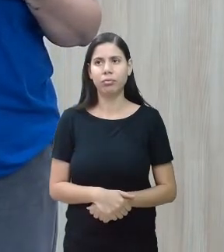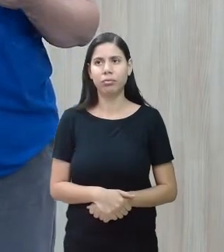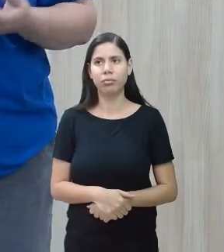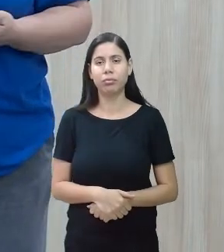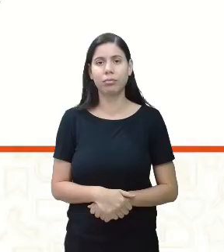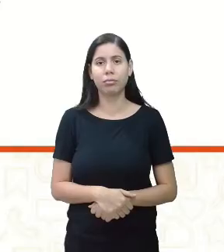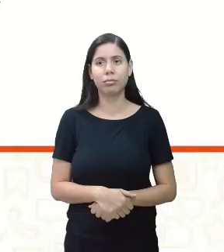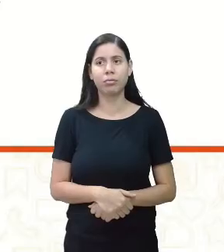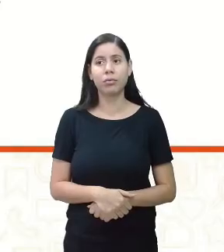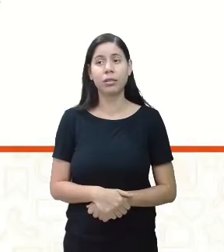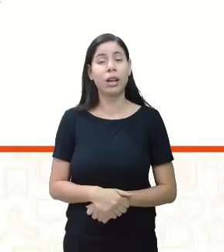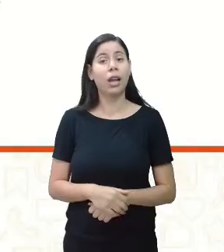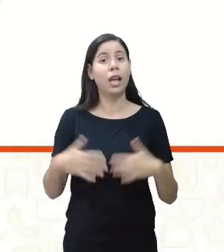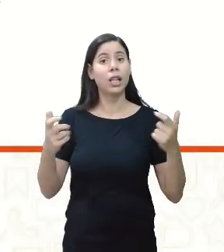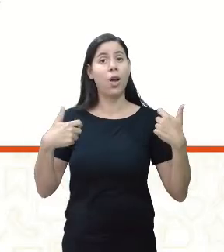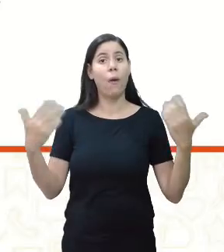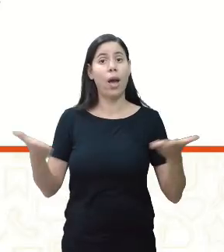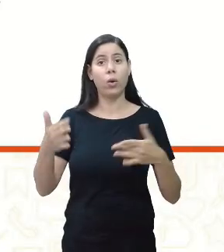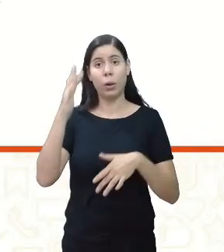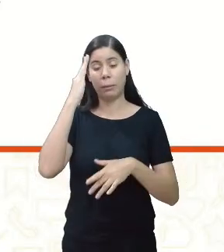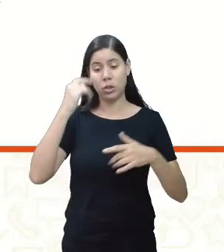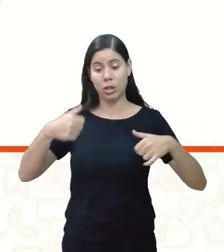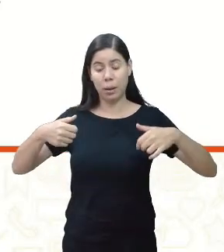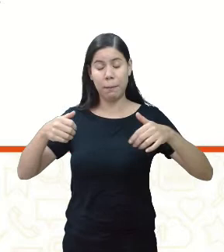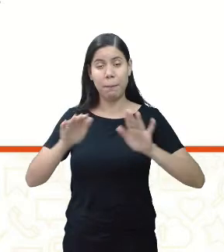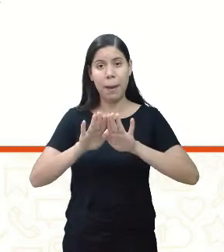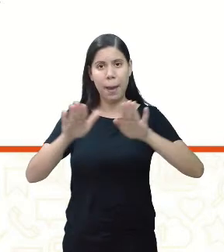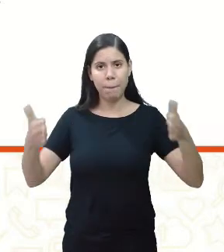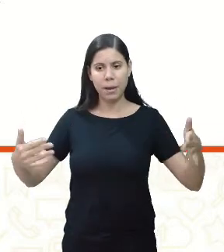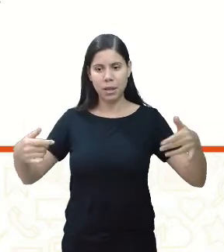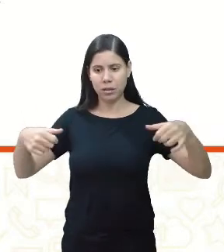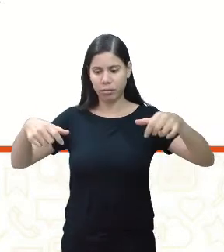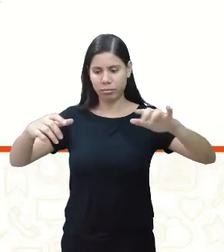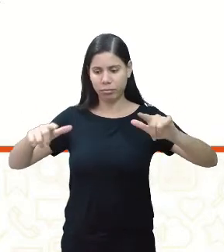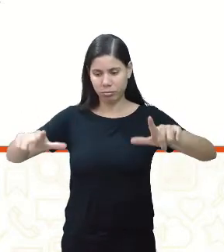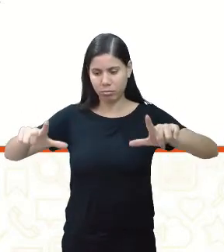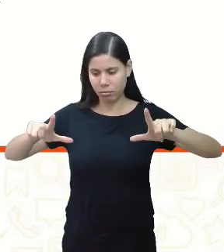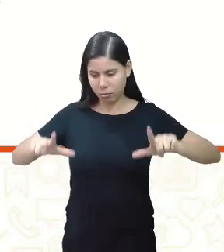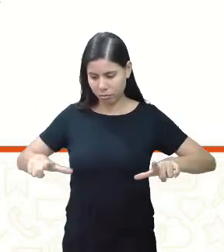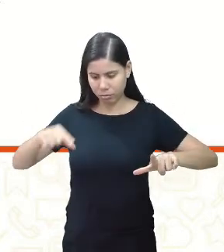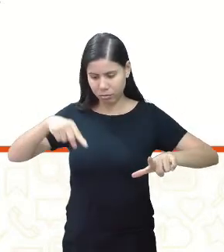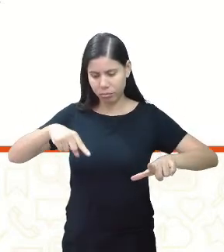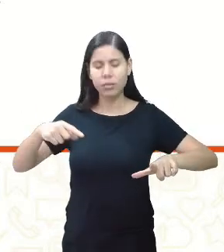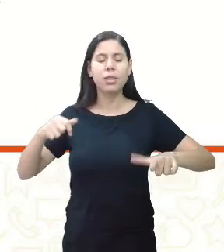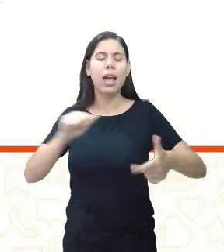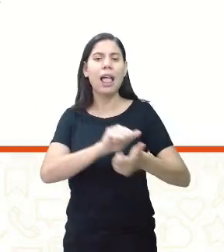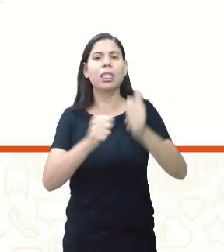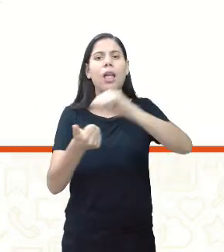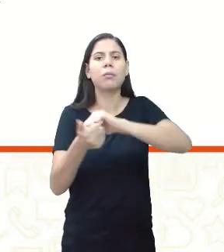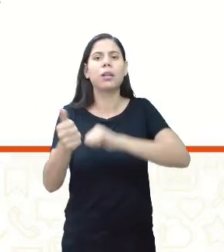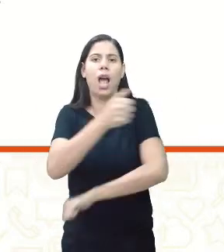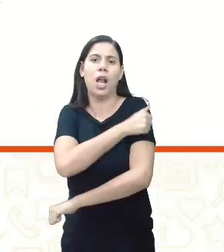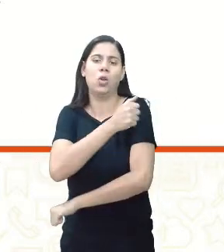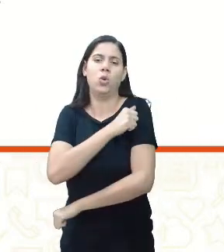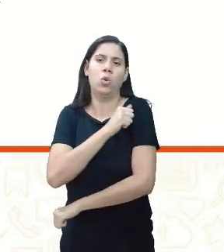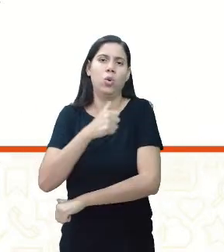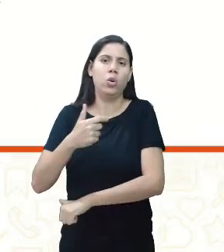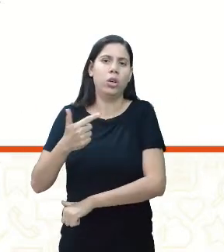Prancha fixa na mesa. Adaptação feita para o estudante, que apresenta movimento